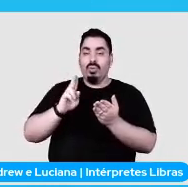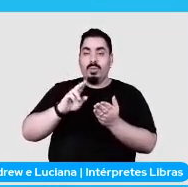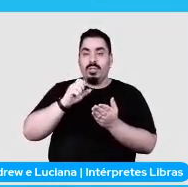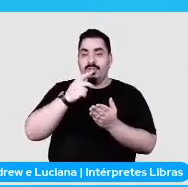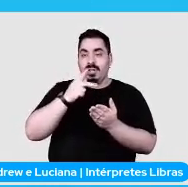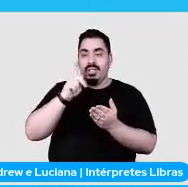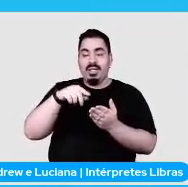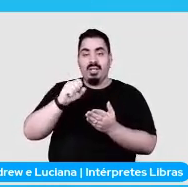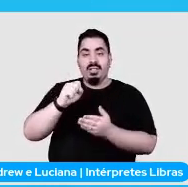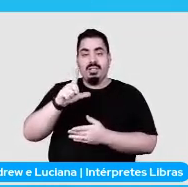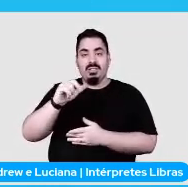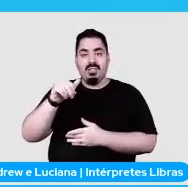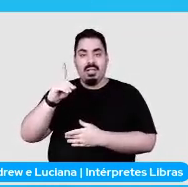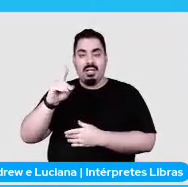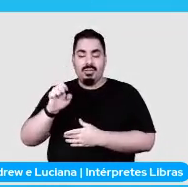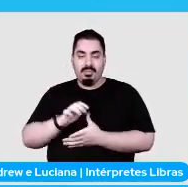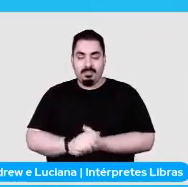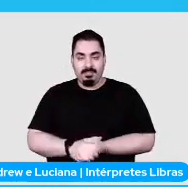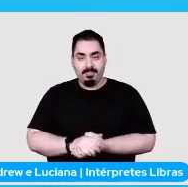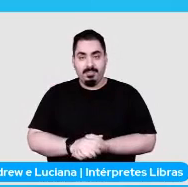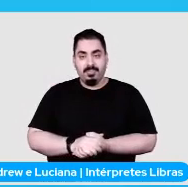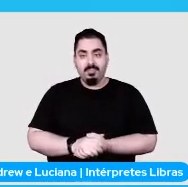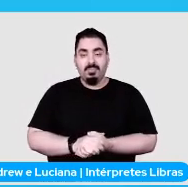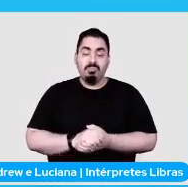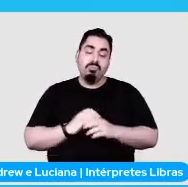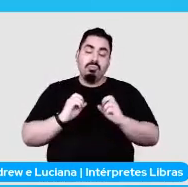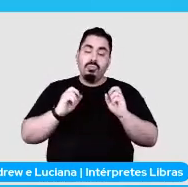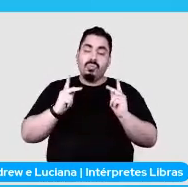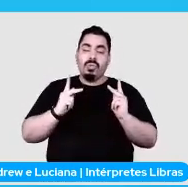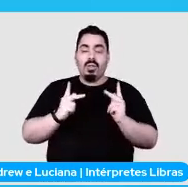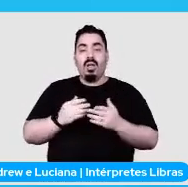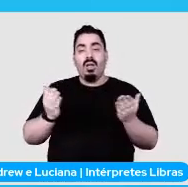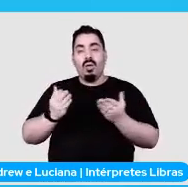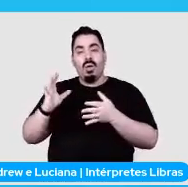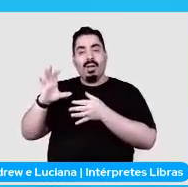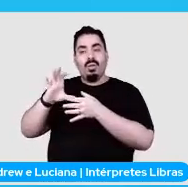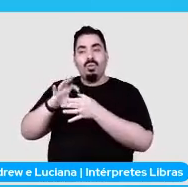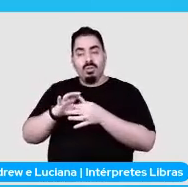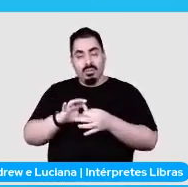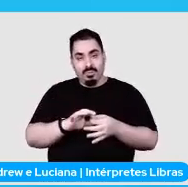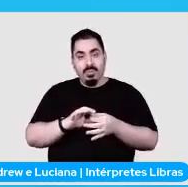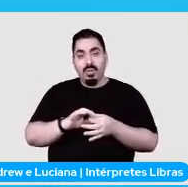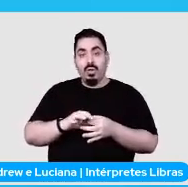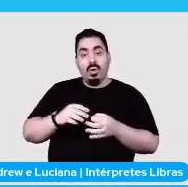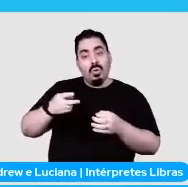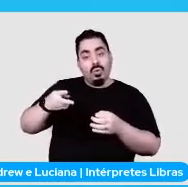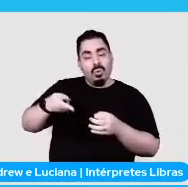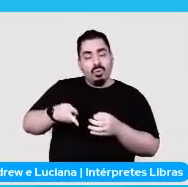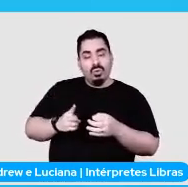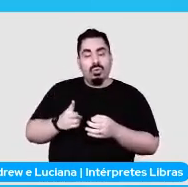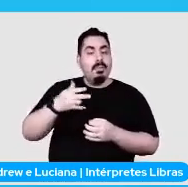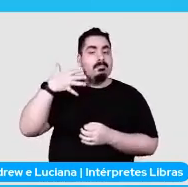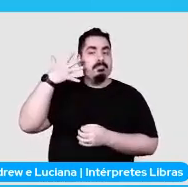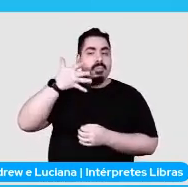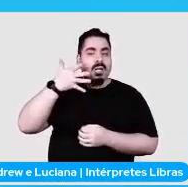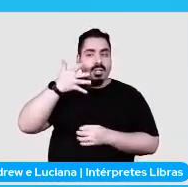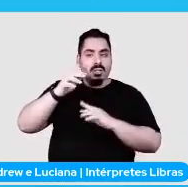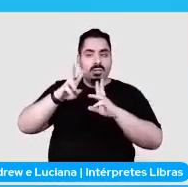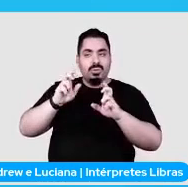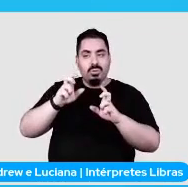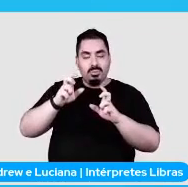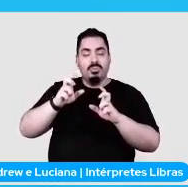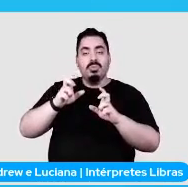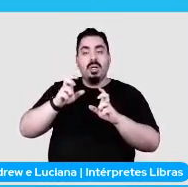Tá. Dando um contextozinho, vou tentar continuar a palestra que eu dei ano passado sobre a introdução ao Scrapping.